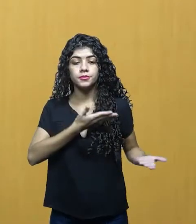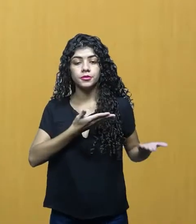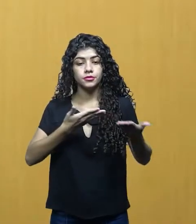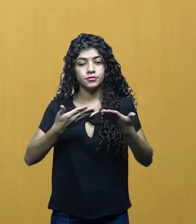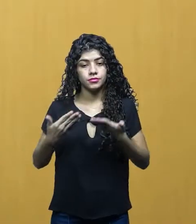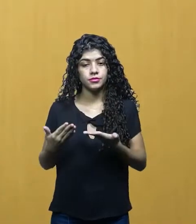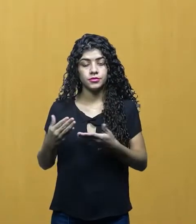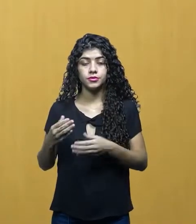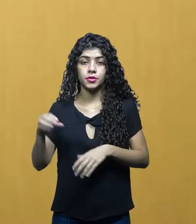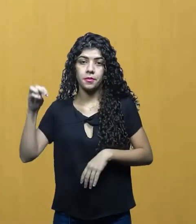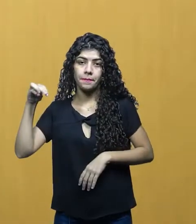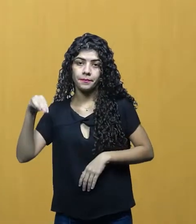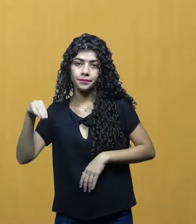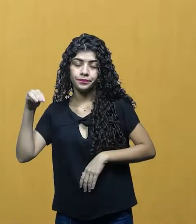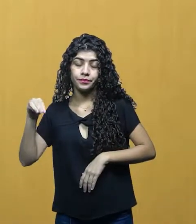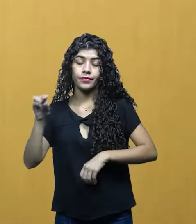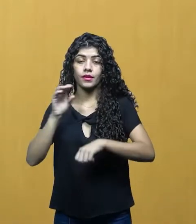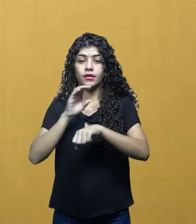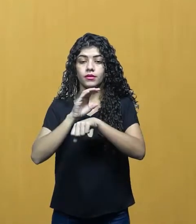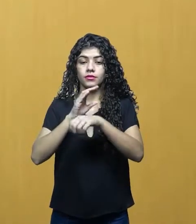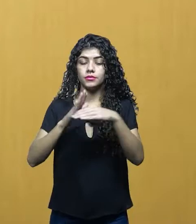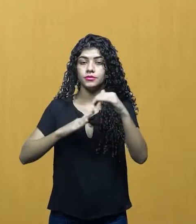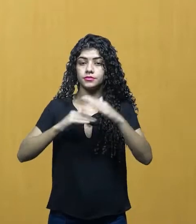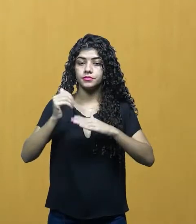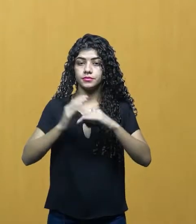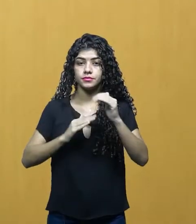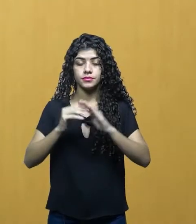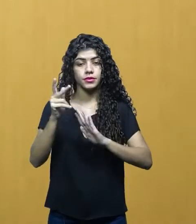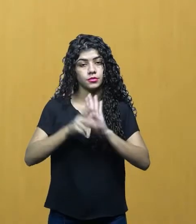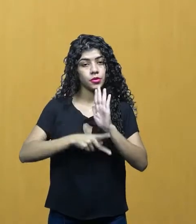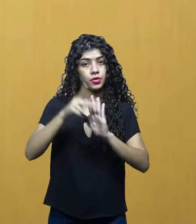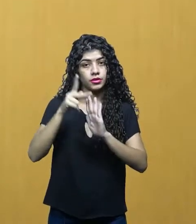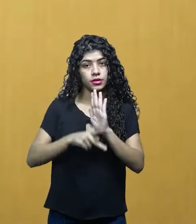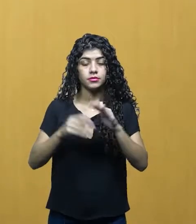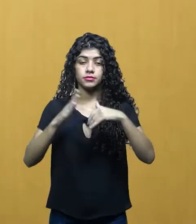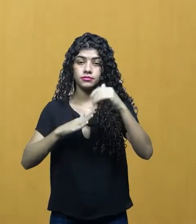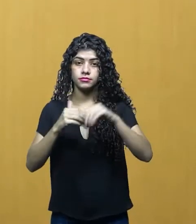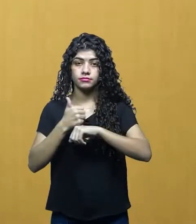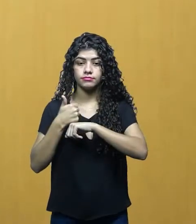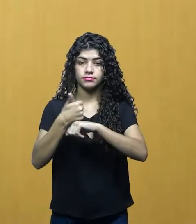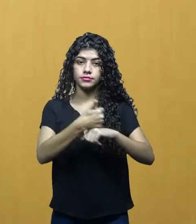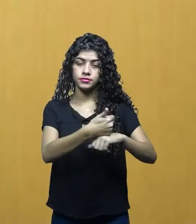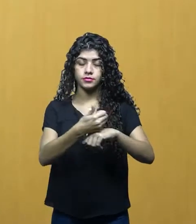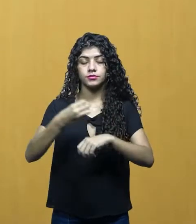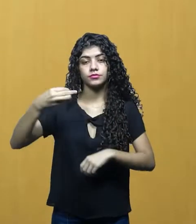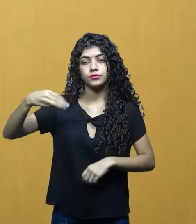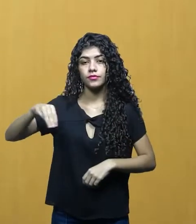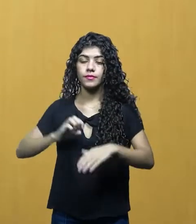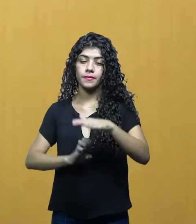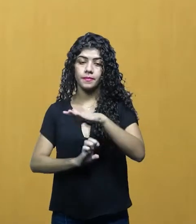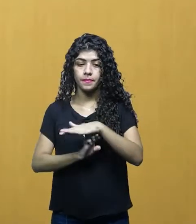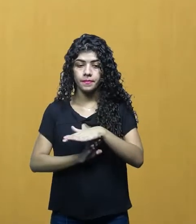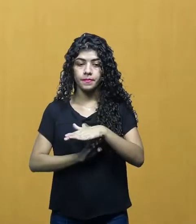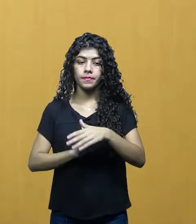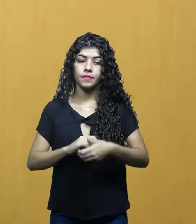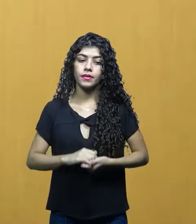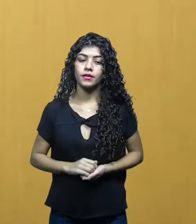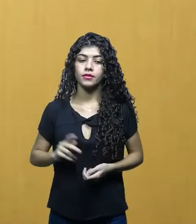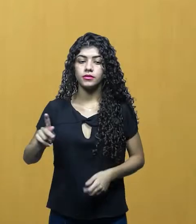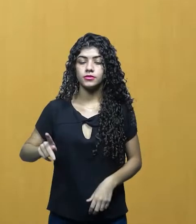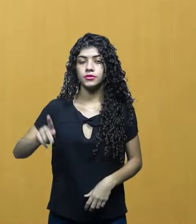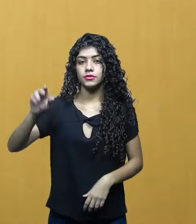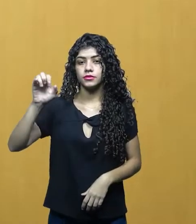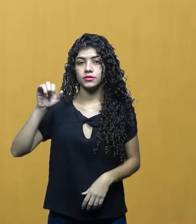Seja bem-vindo ao Maranhão Profissionalizado, o programa de capacitação profissional do governo do estado do Maranhão. Eu sou Casey Martins,